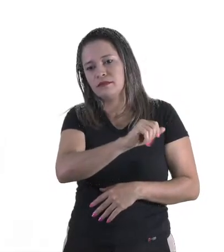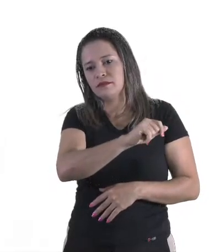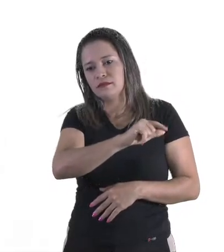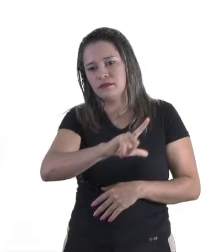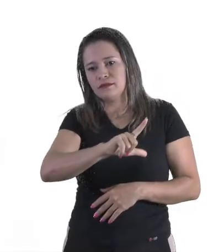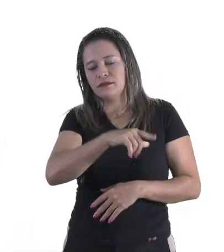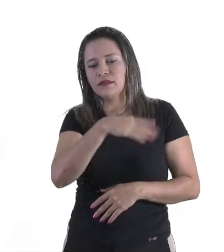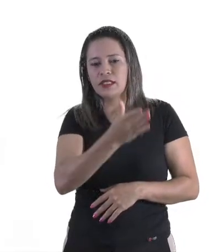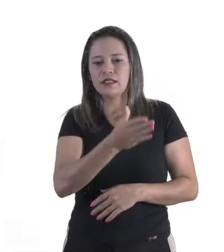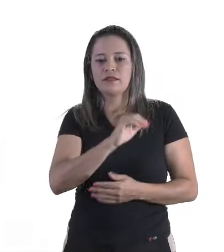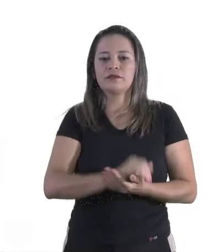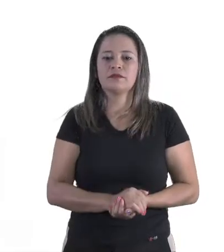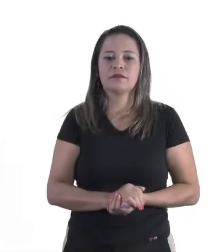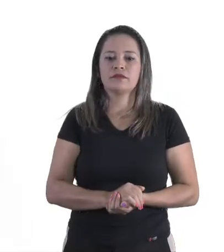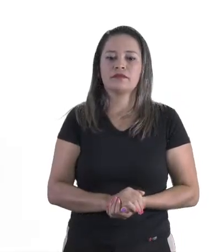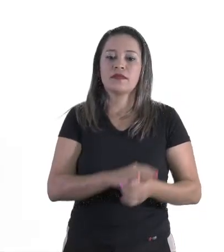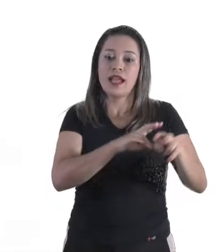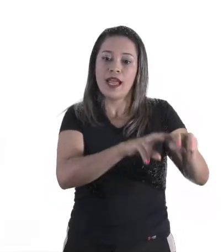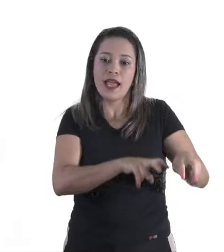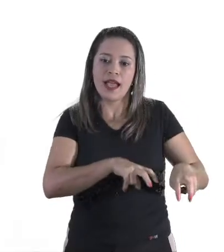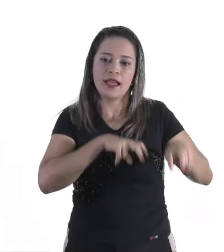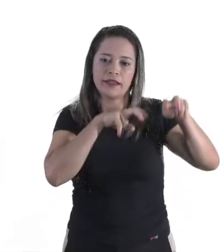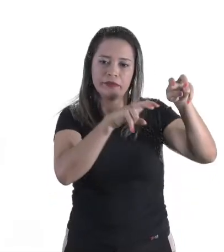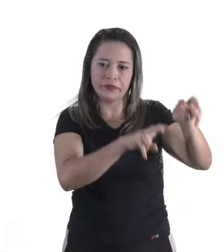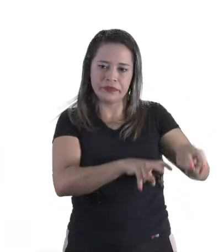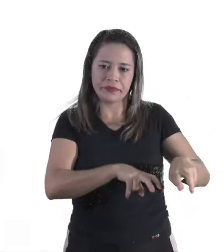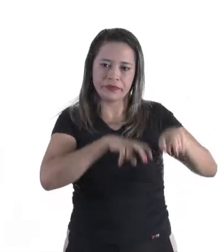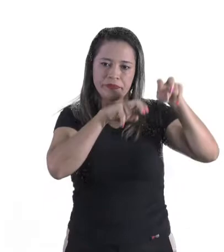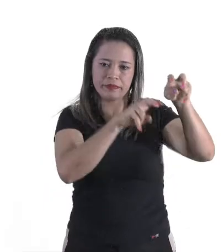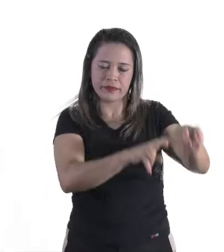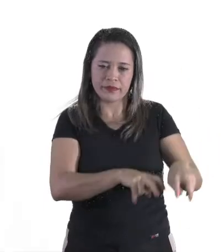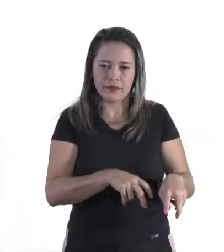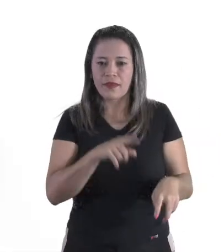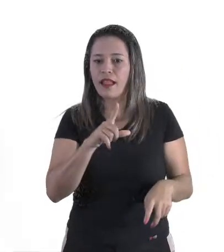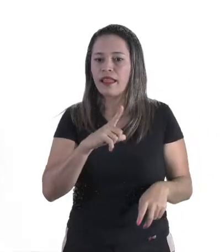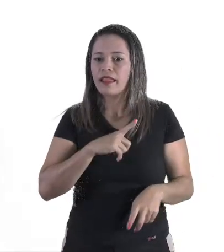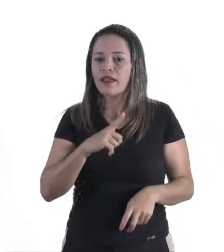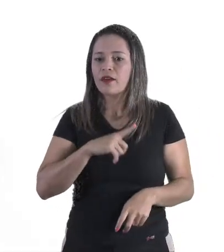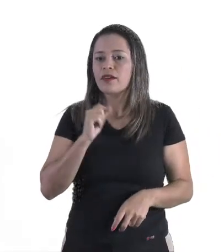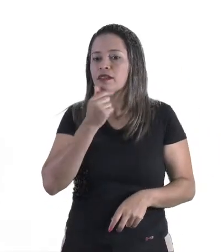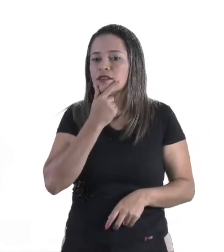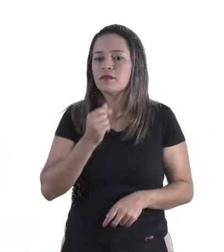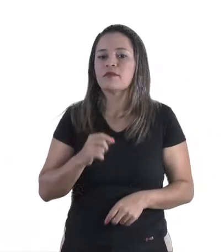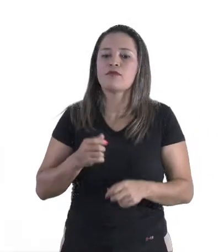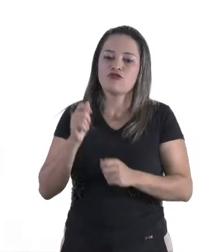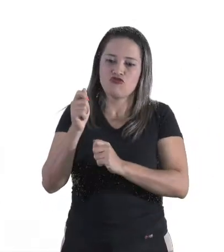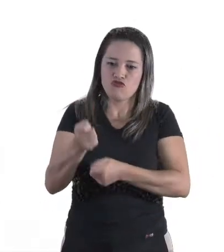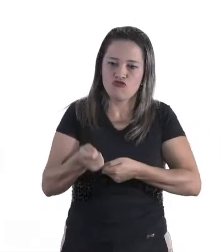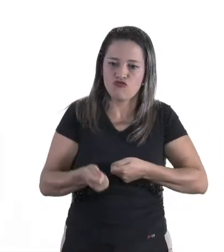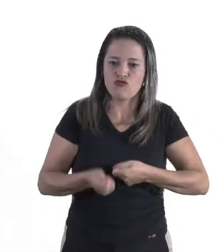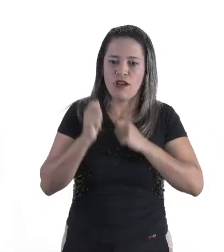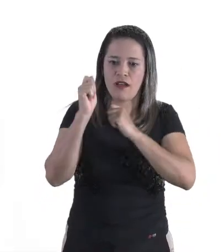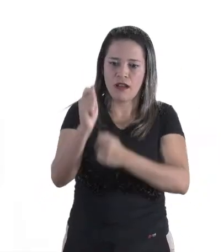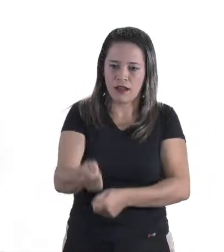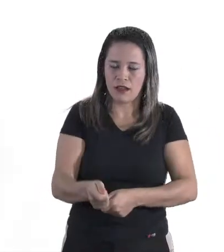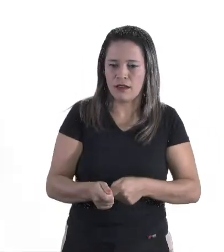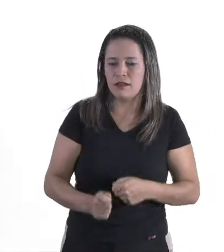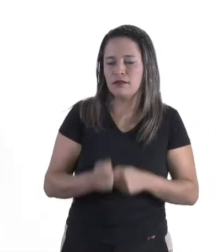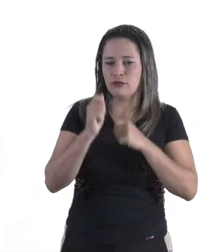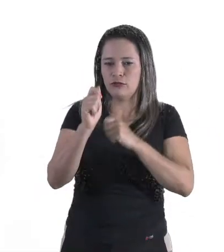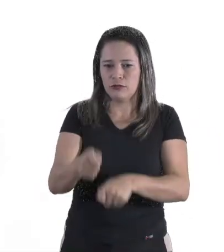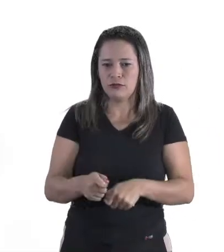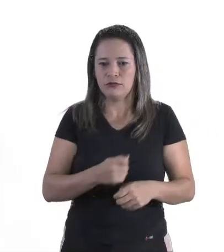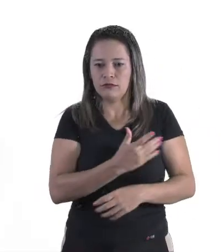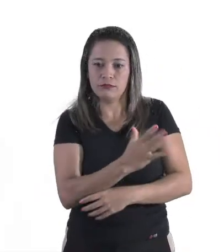agricultor, está vendo esse homem aí? Ele está com o quê? Com uma enxada. Ele está numa plantação.